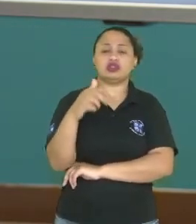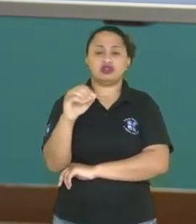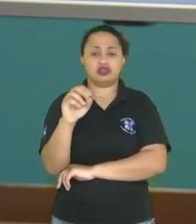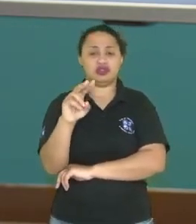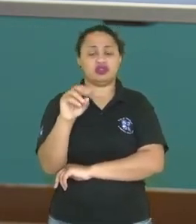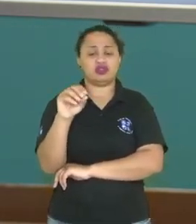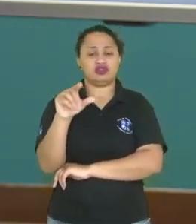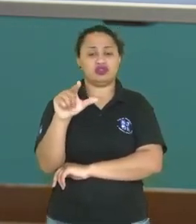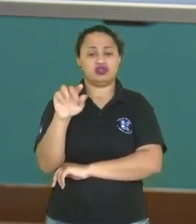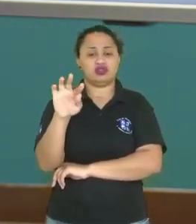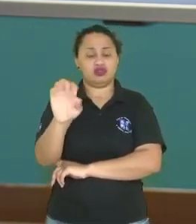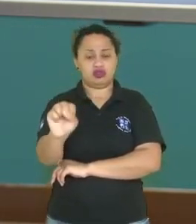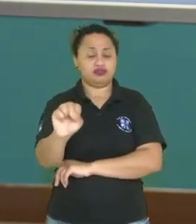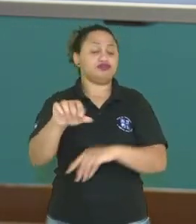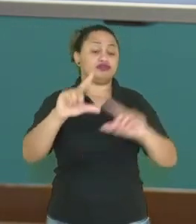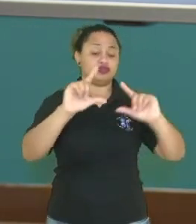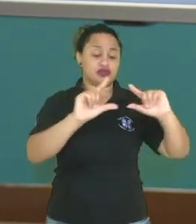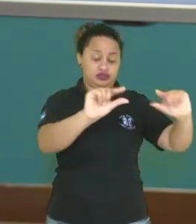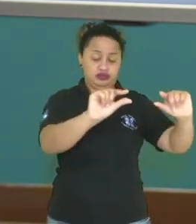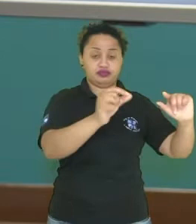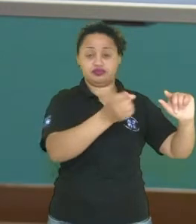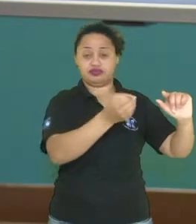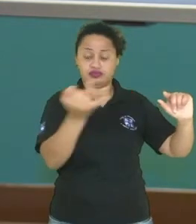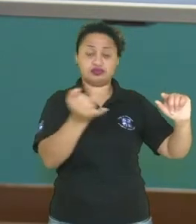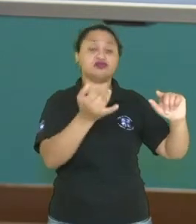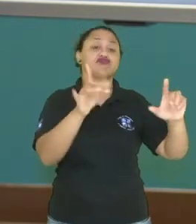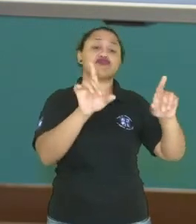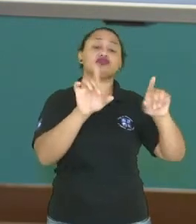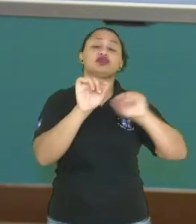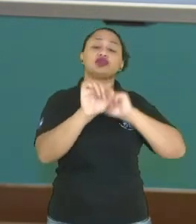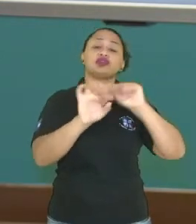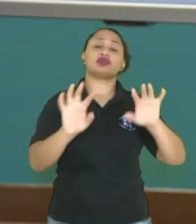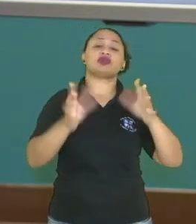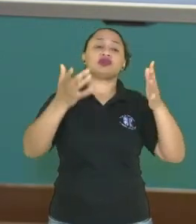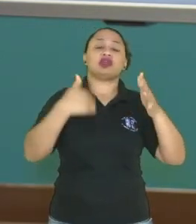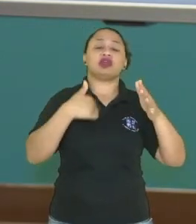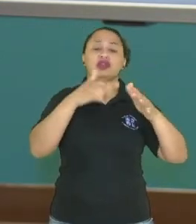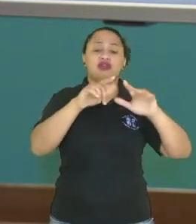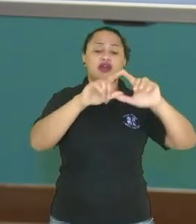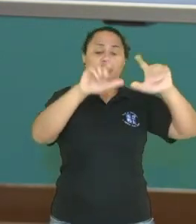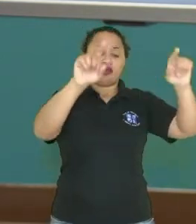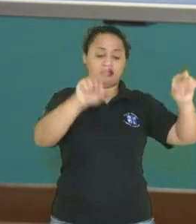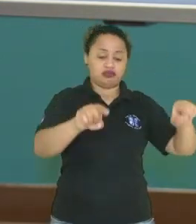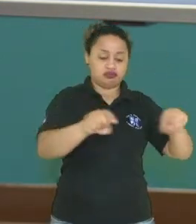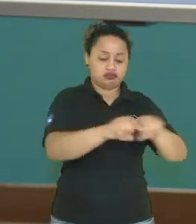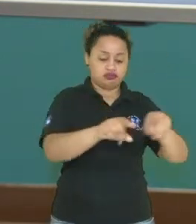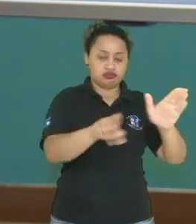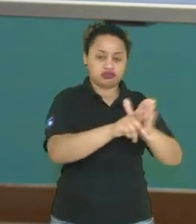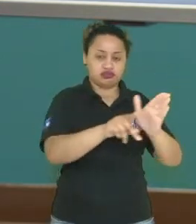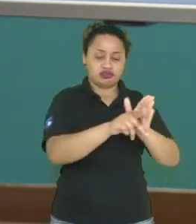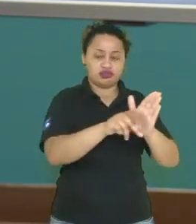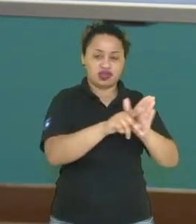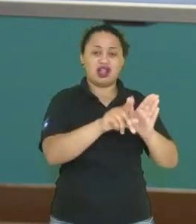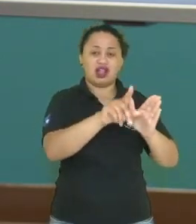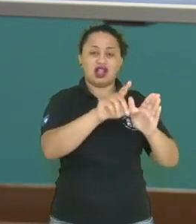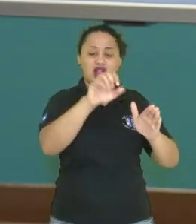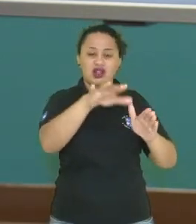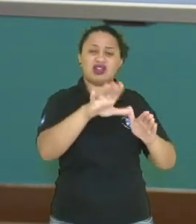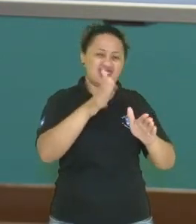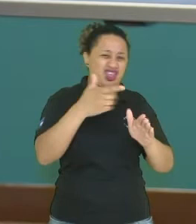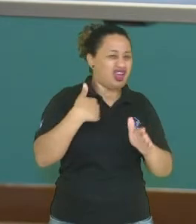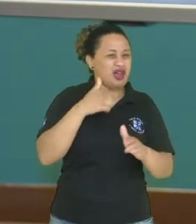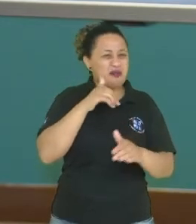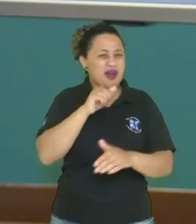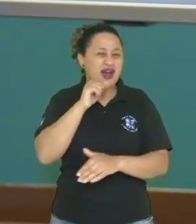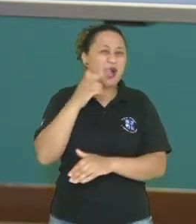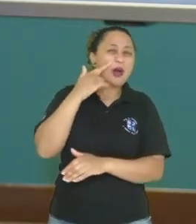depois de reduzida essa voltagem, ela é direcionada ali para a caixa de luz. Já ouviu falar a mãe, o pai, a avó, a